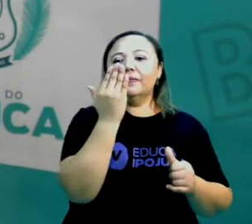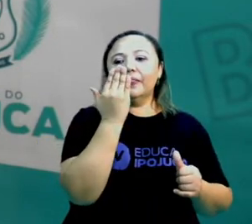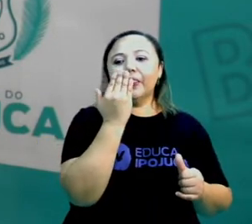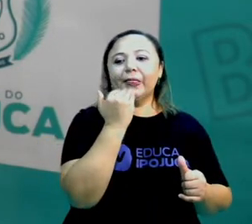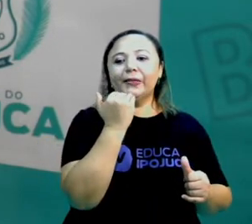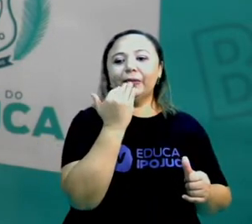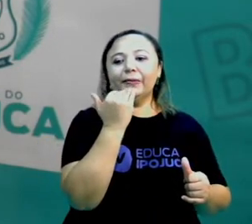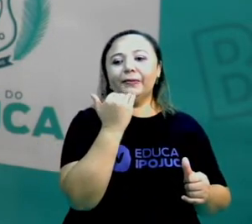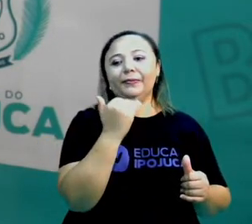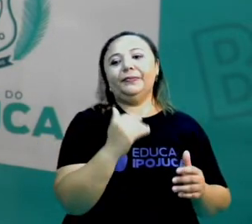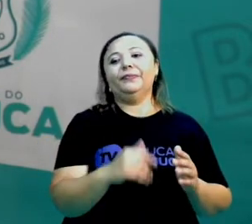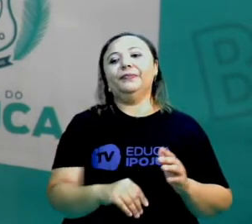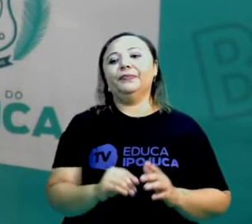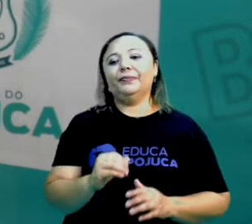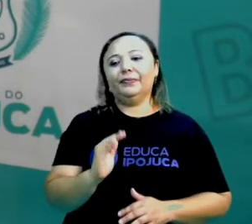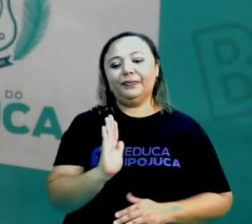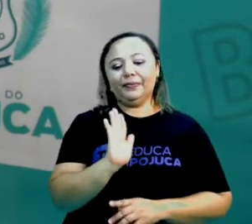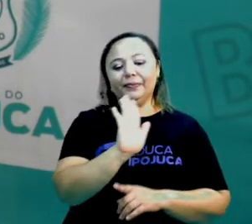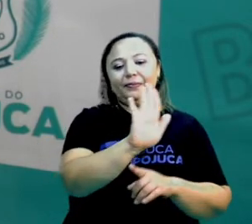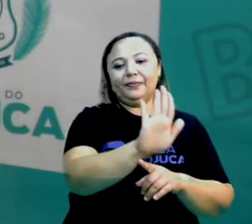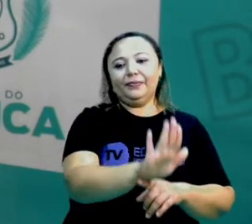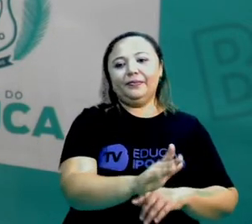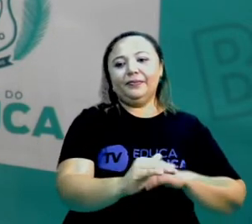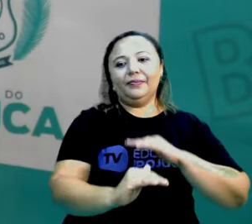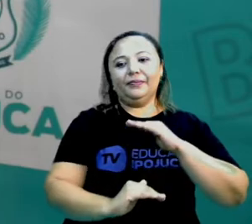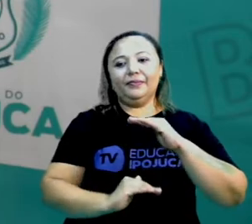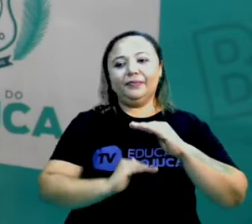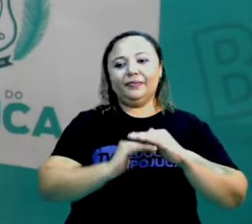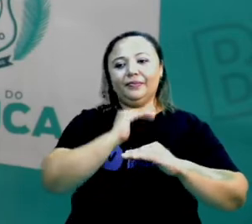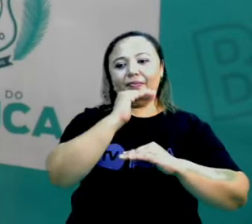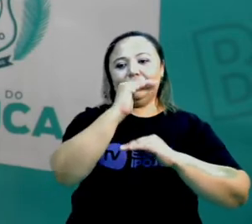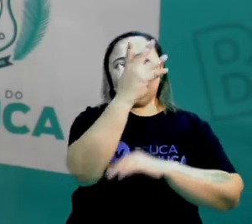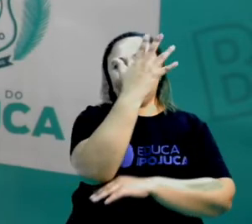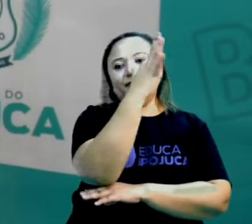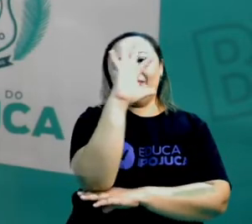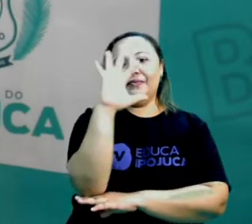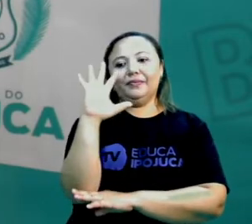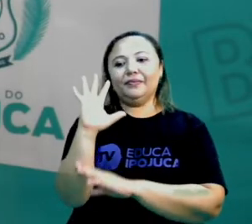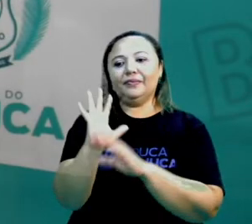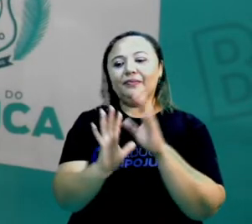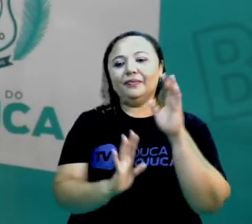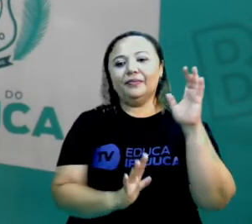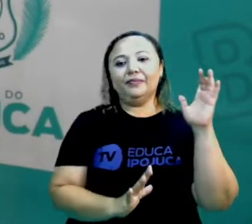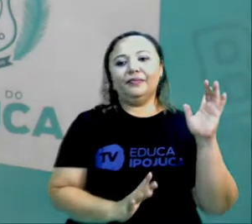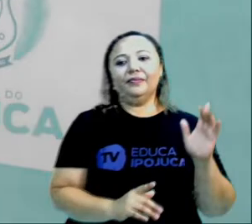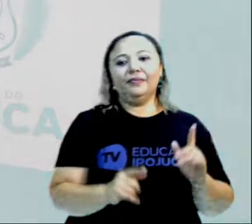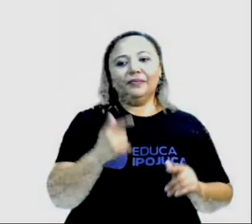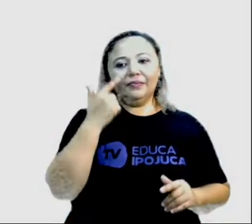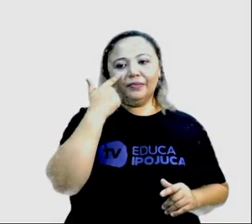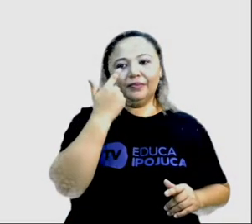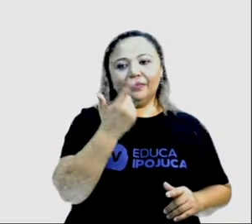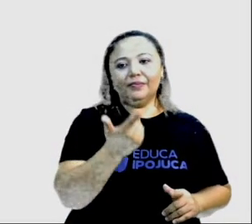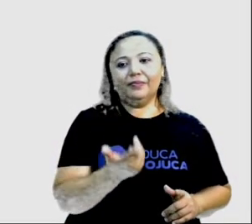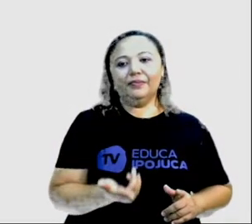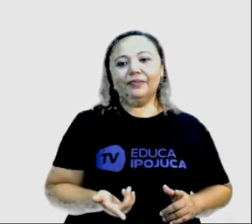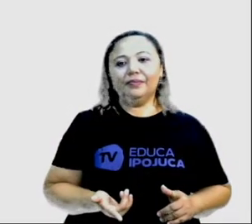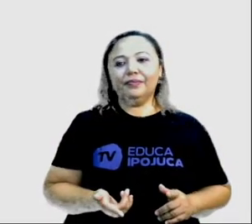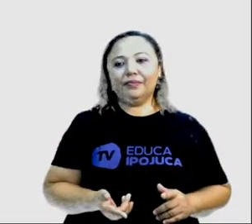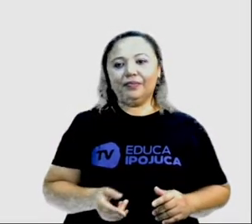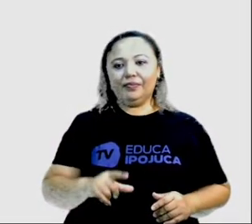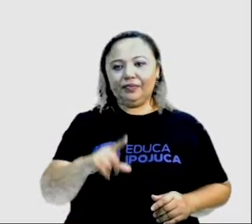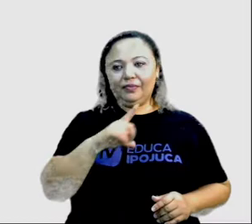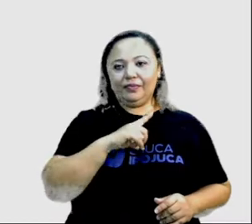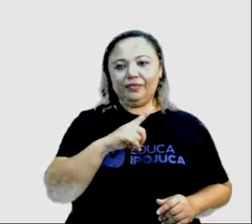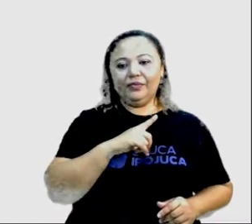que vão ajudar no desenvolvimento das plantas. Então, vejam a imagem a seguir. Então, para ter